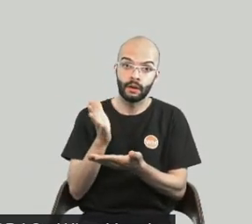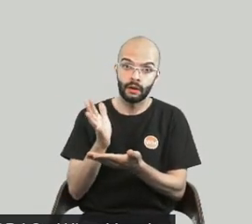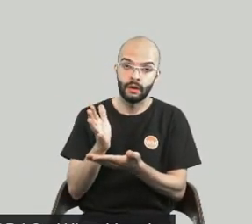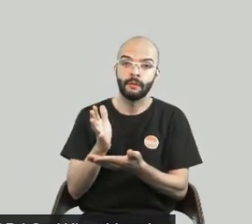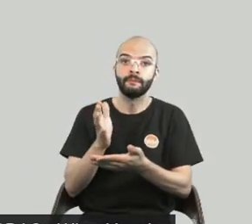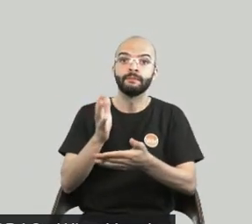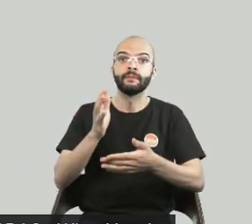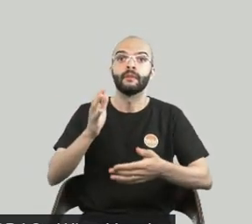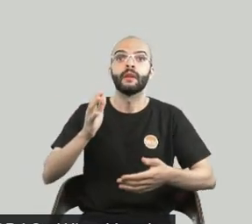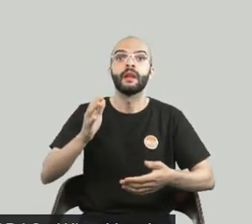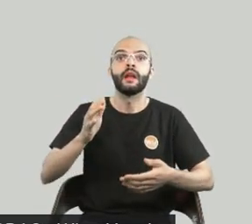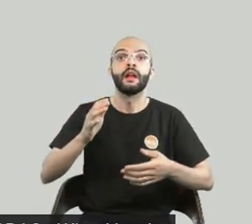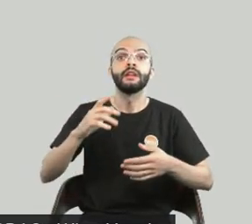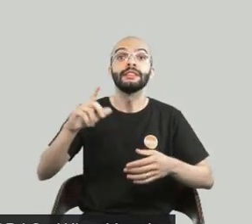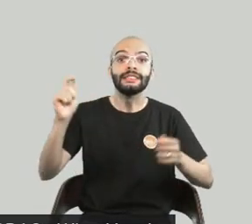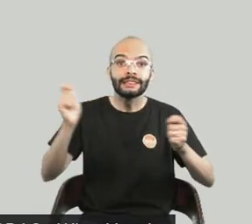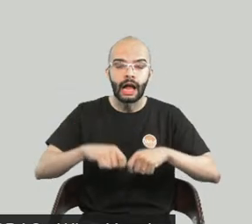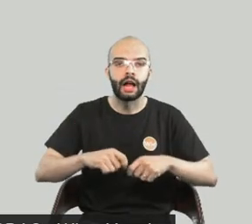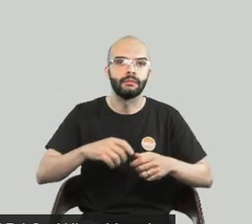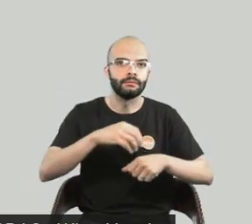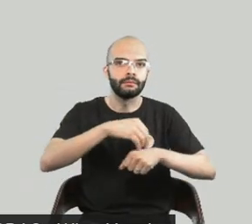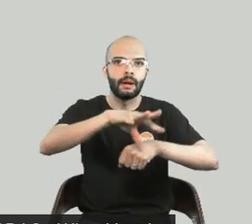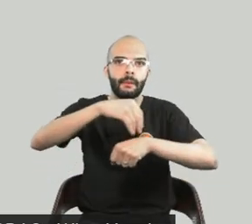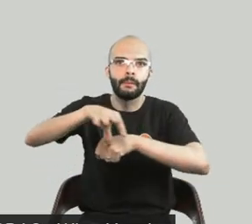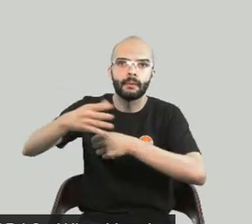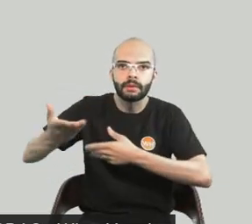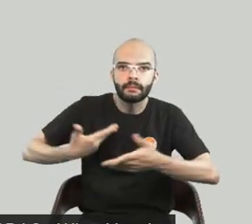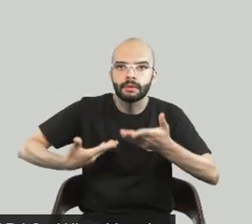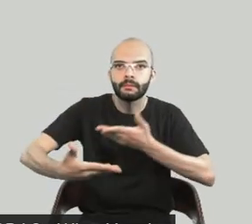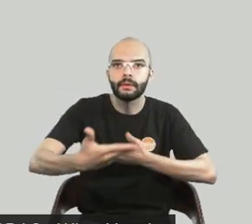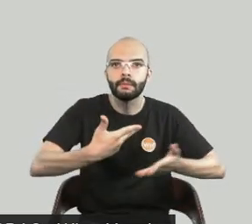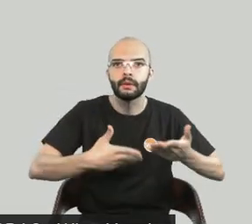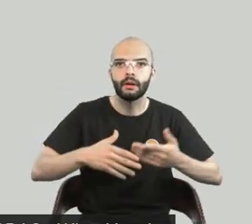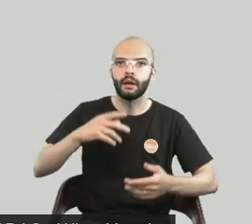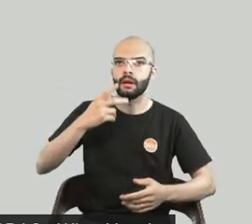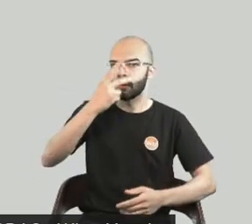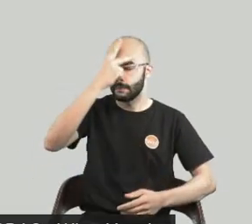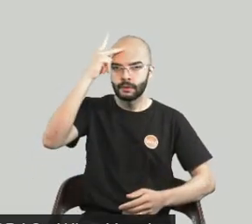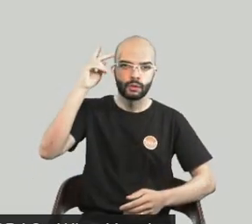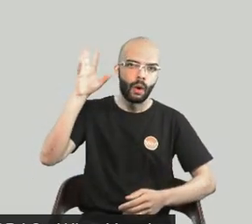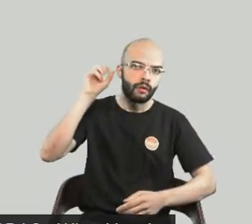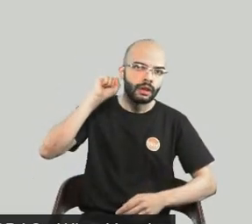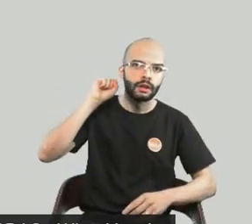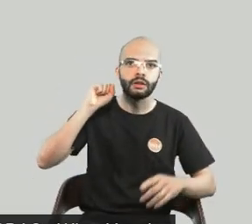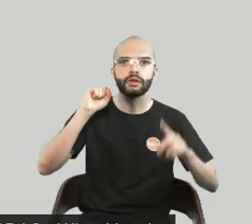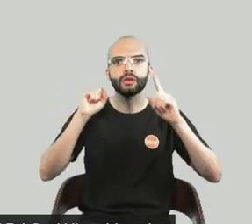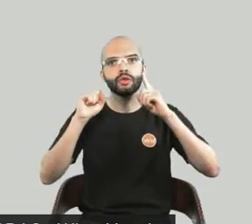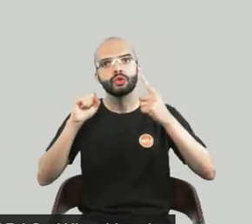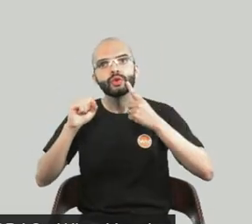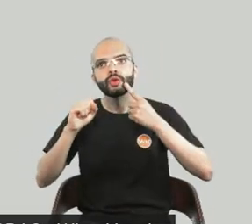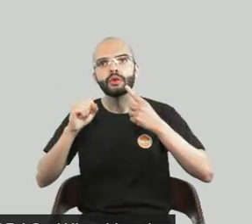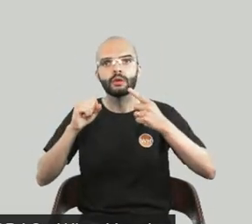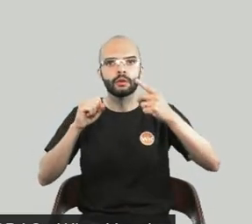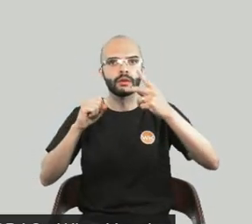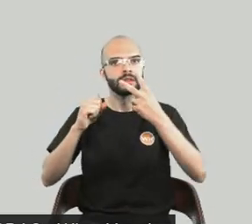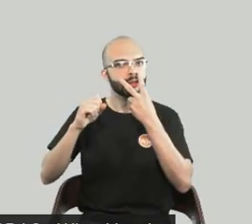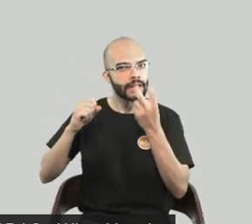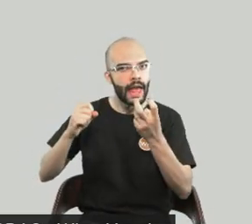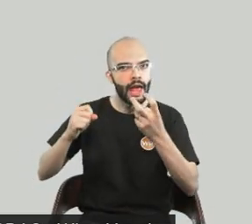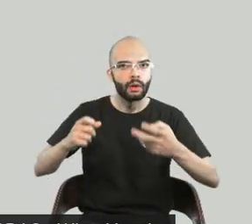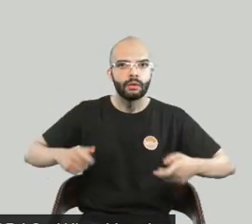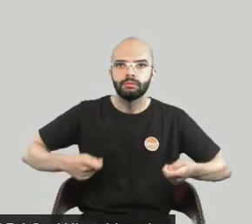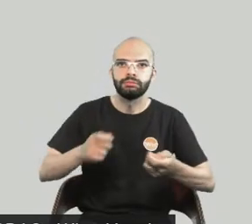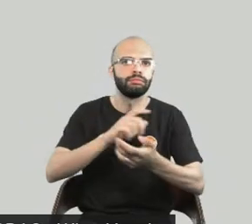problema de visão, as que não têm problema de audição e as que têm problema de audição? Então, de um brainstorm, de uma conversa,